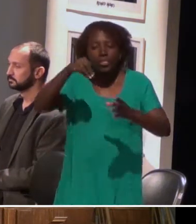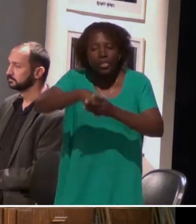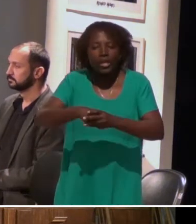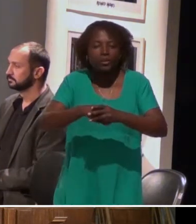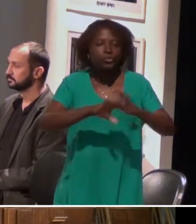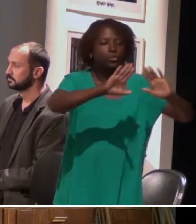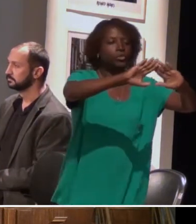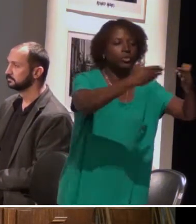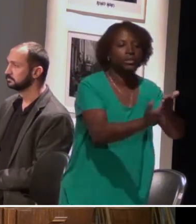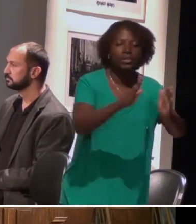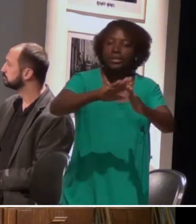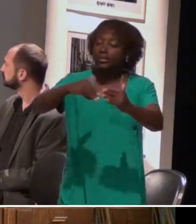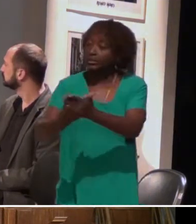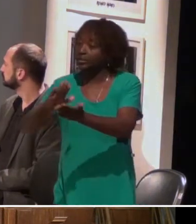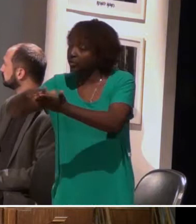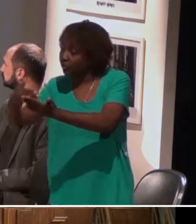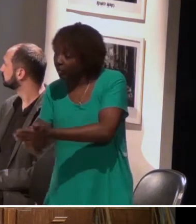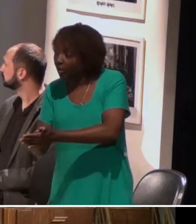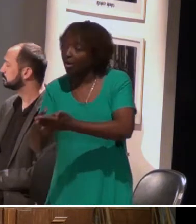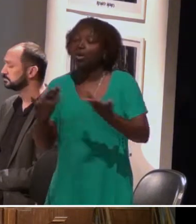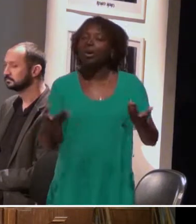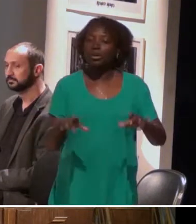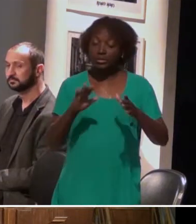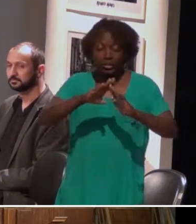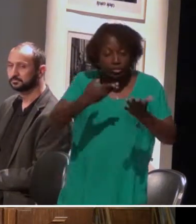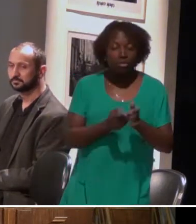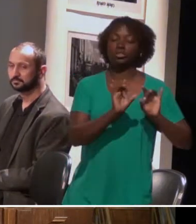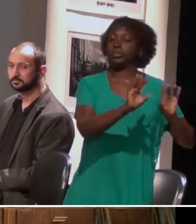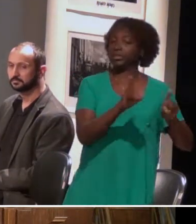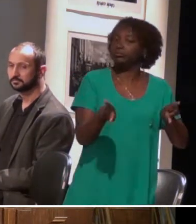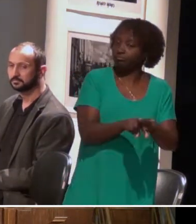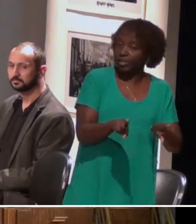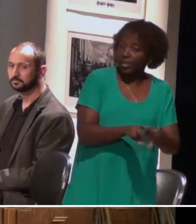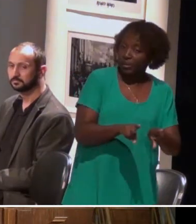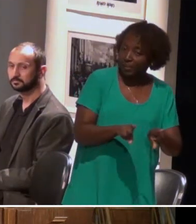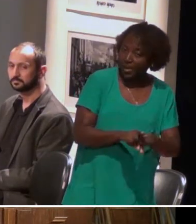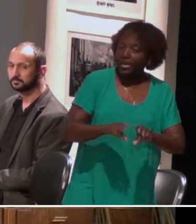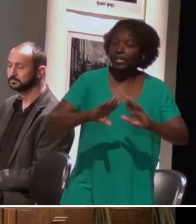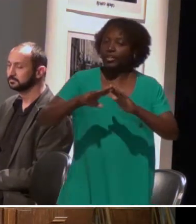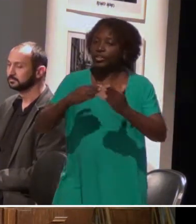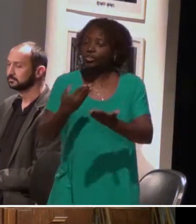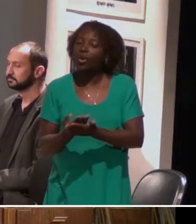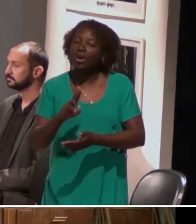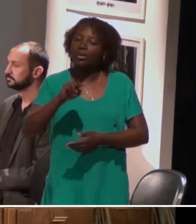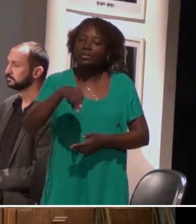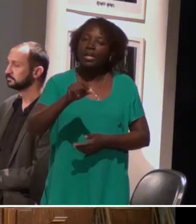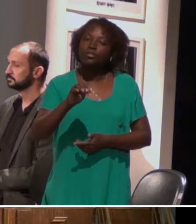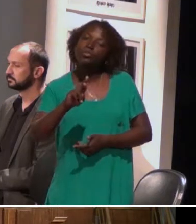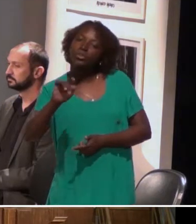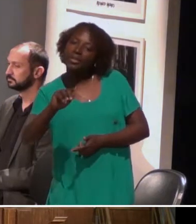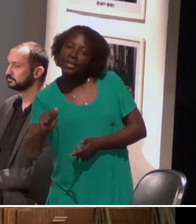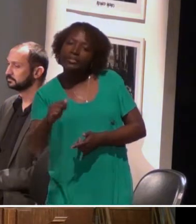escolares, nas unidades escolares especializadas, nas escolas da natureza especial e nos demais